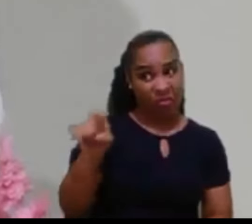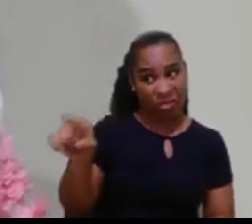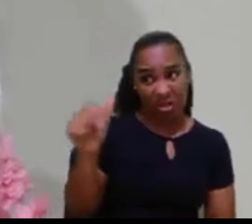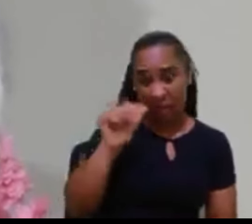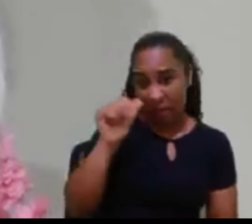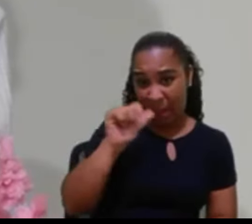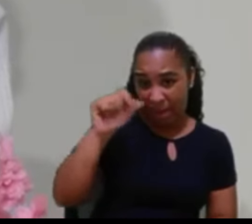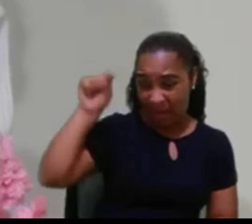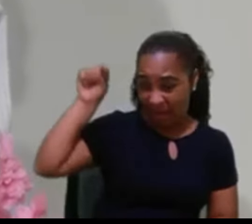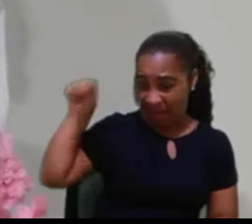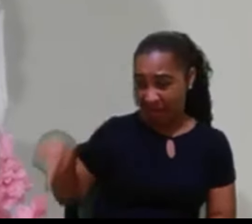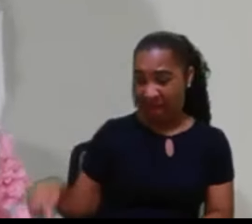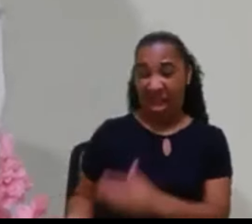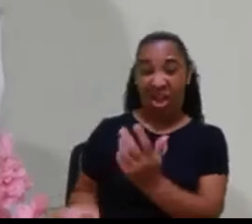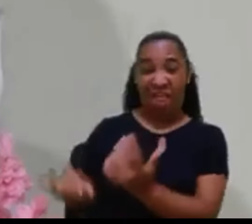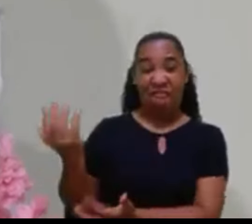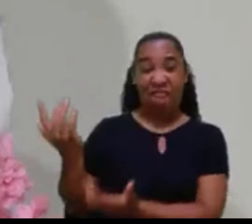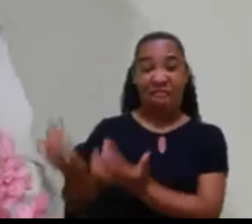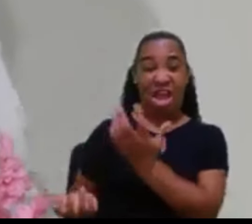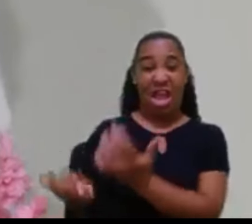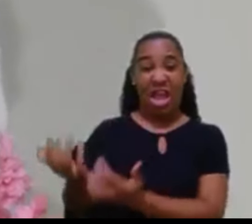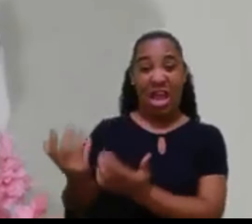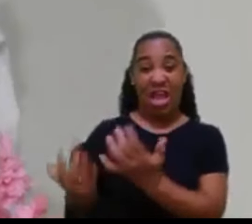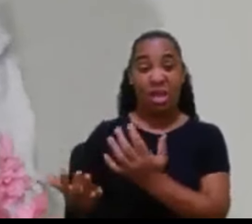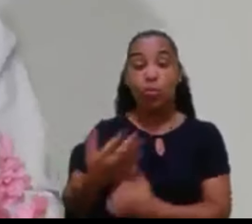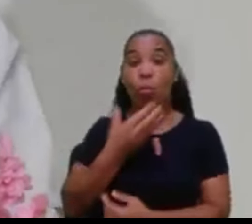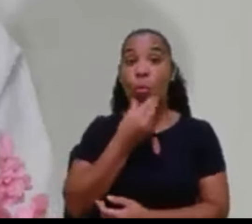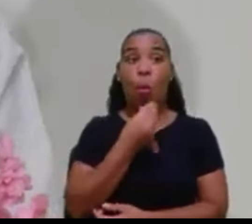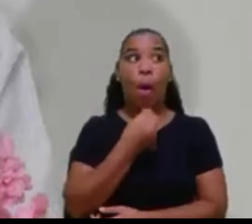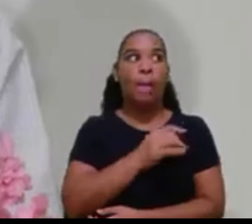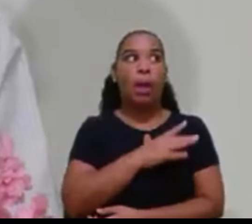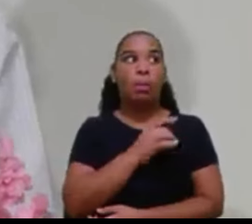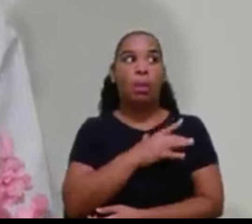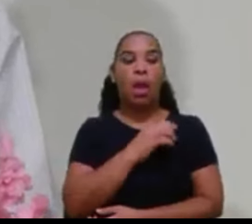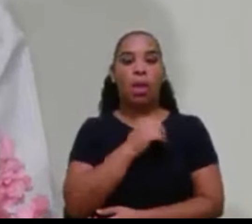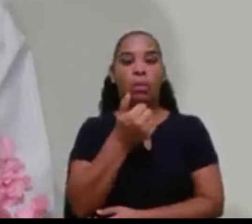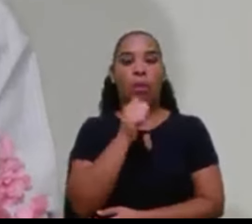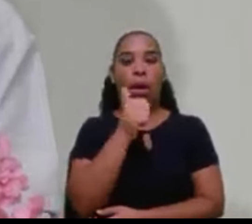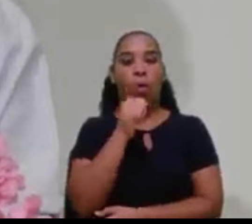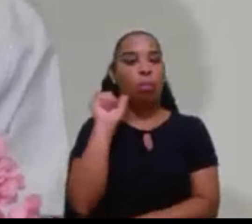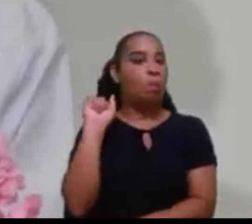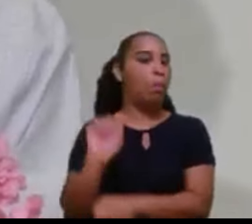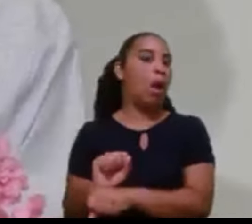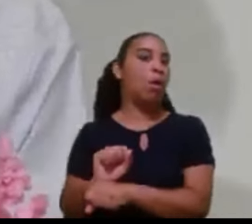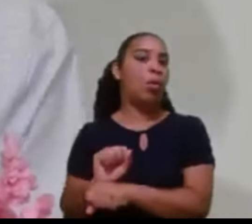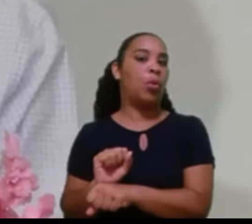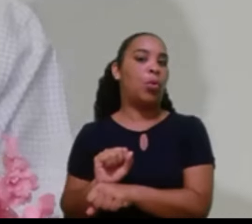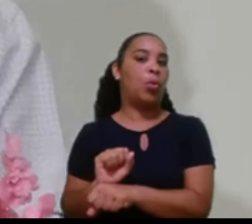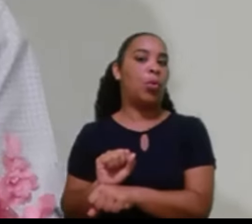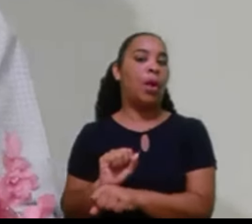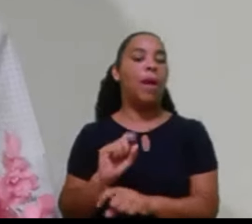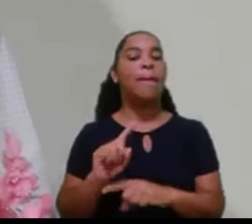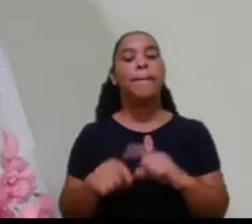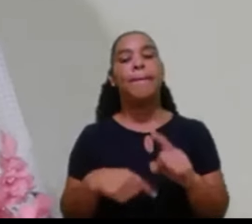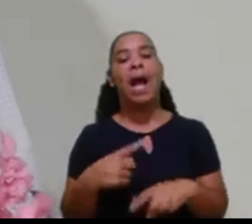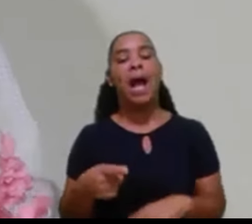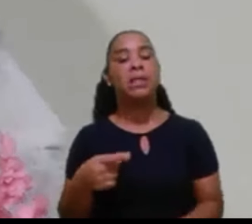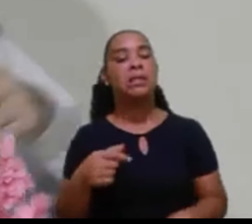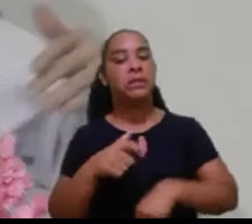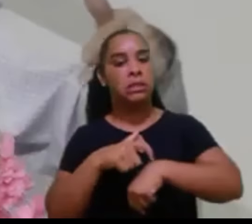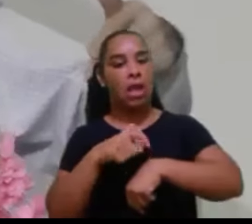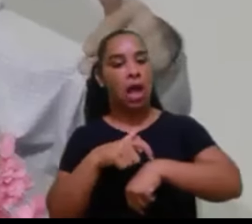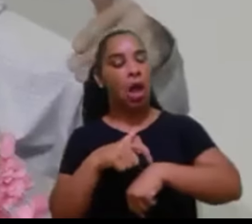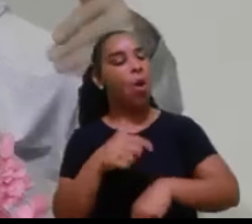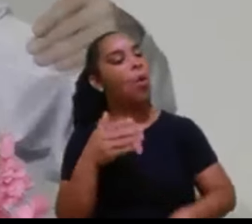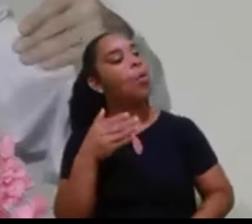eterno. E com medo do inferno, ele deixou de beber. Mas quando ele ia à igreja, certo dia,